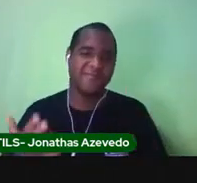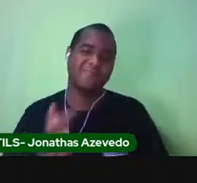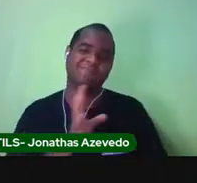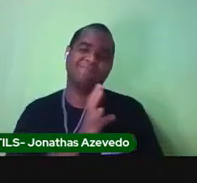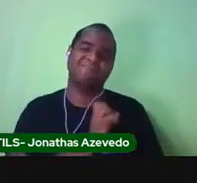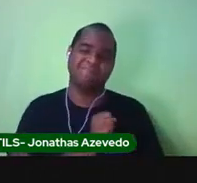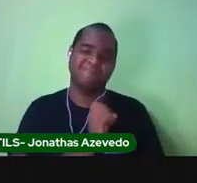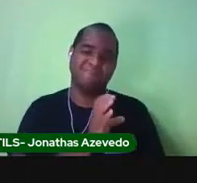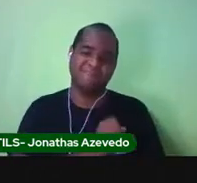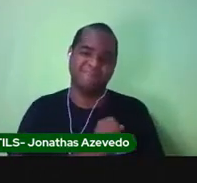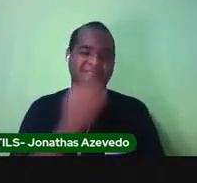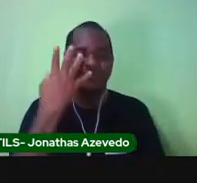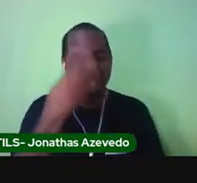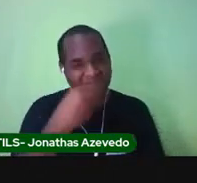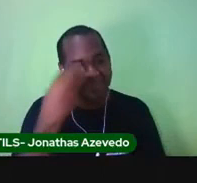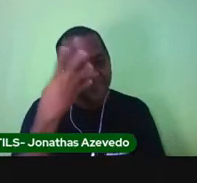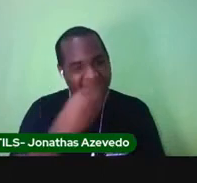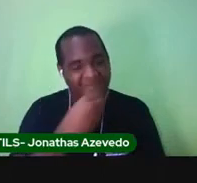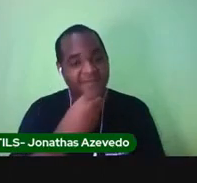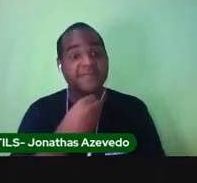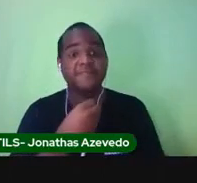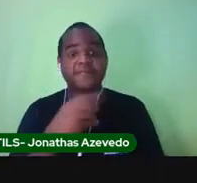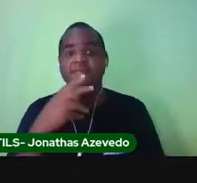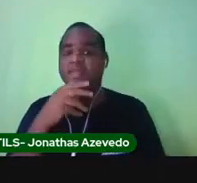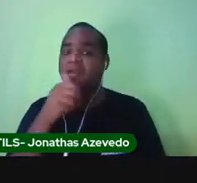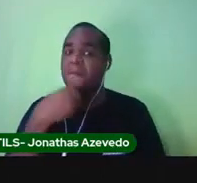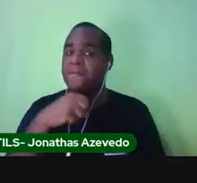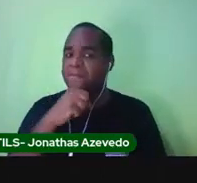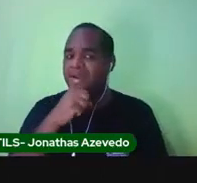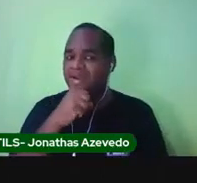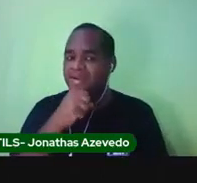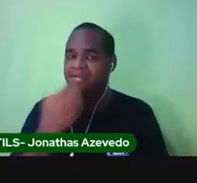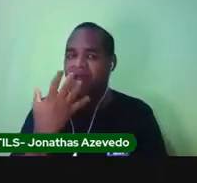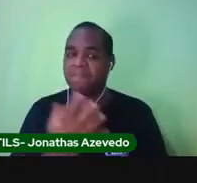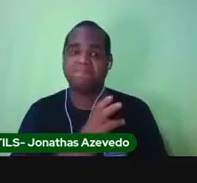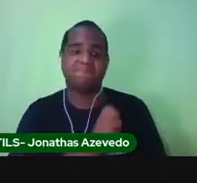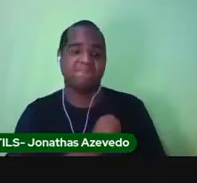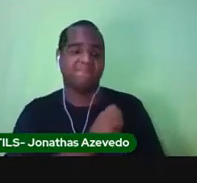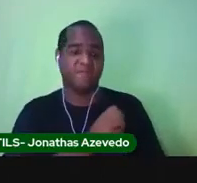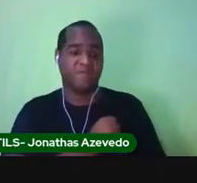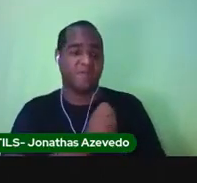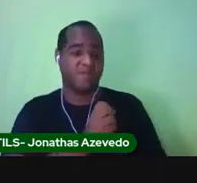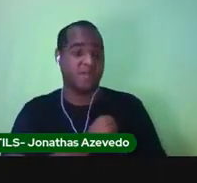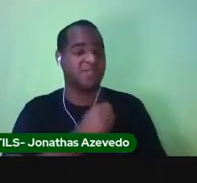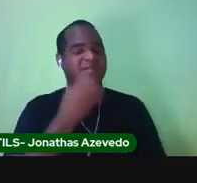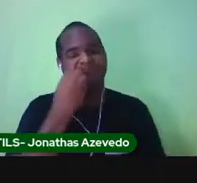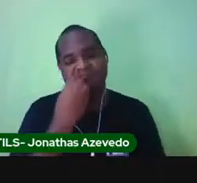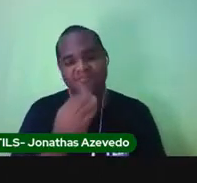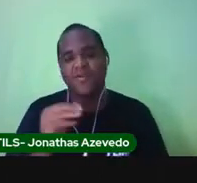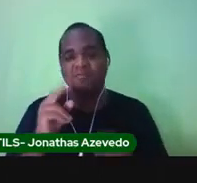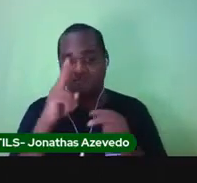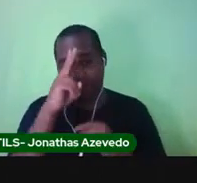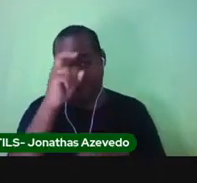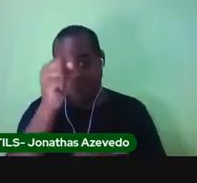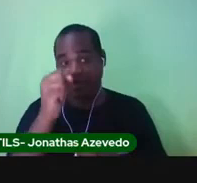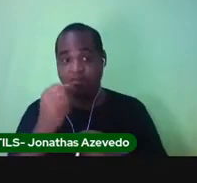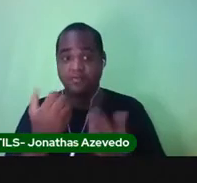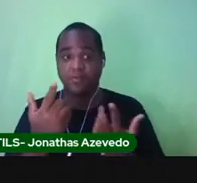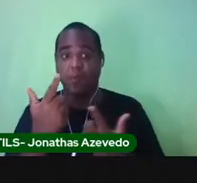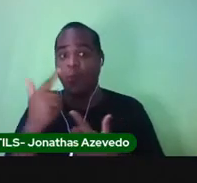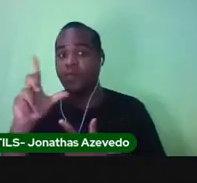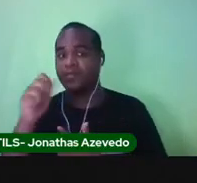amor, que coisa linda. Ele disse para a mamãe dele que ama tanto que se ele tivesse outra mãe, ele ia